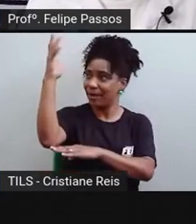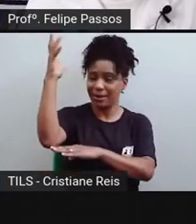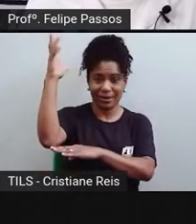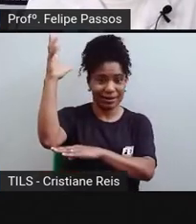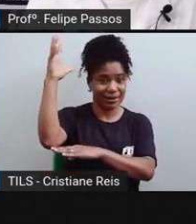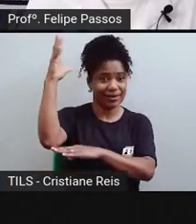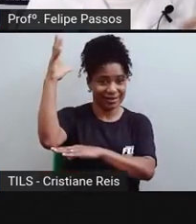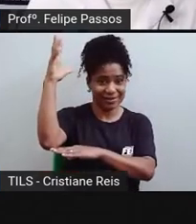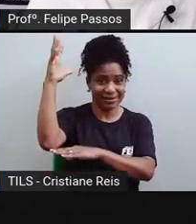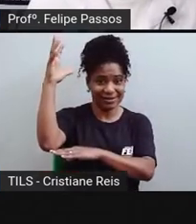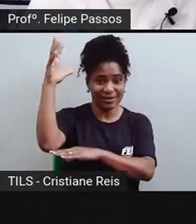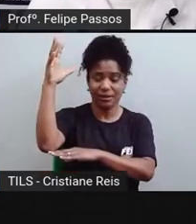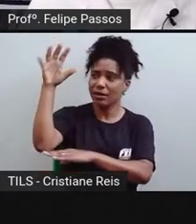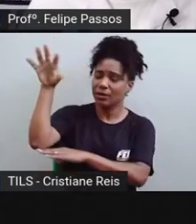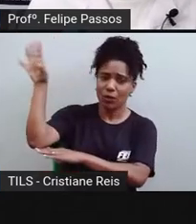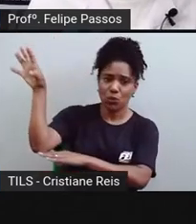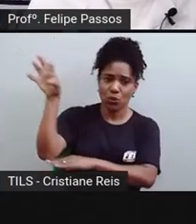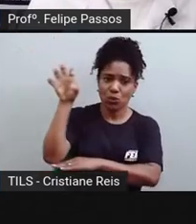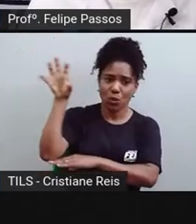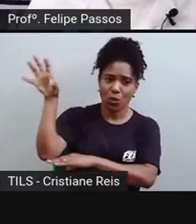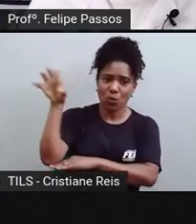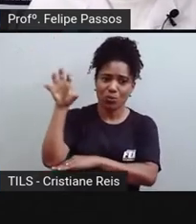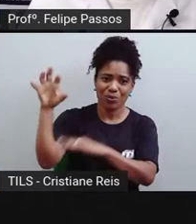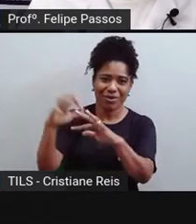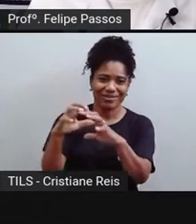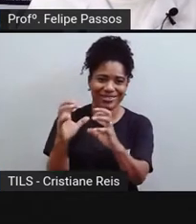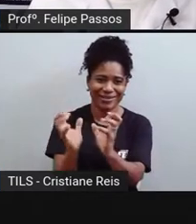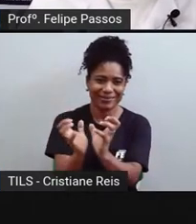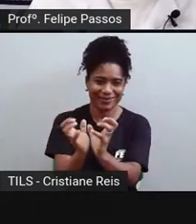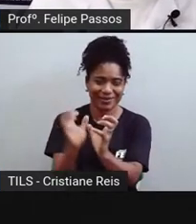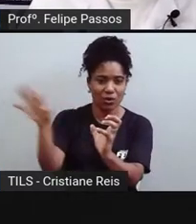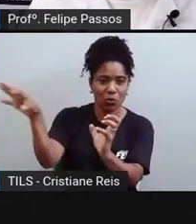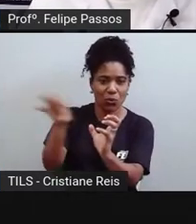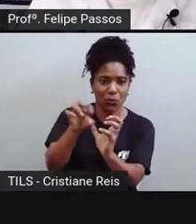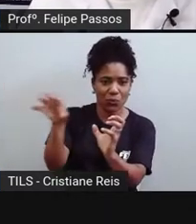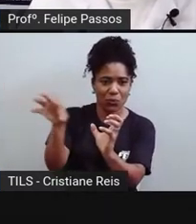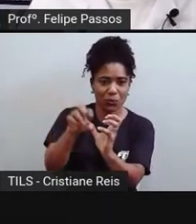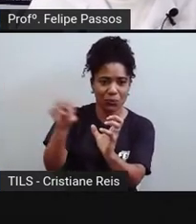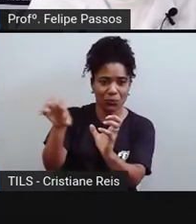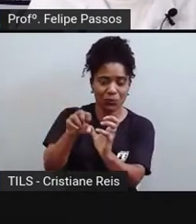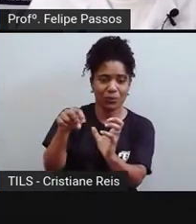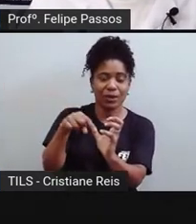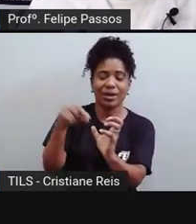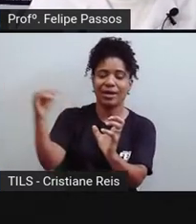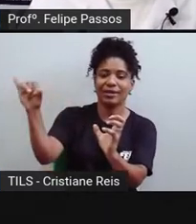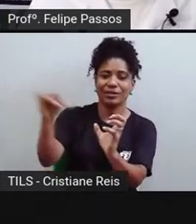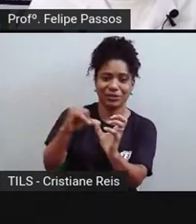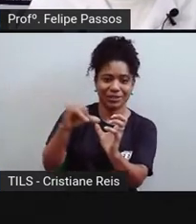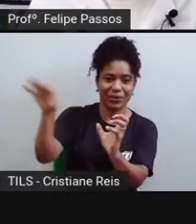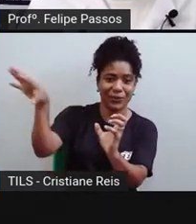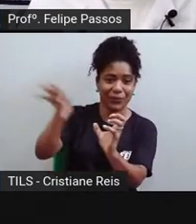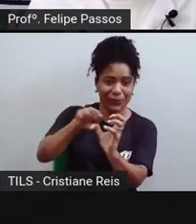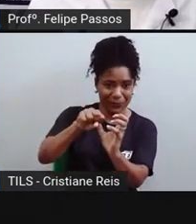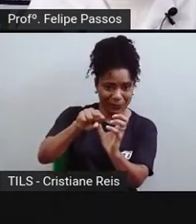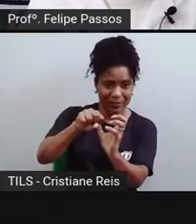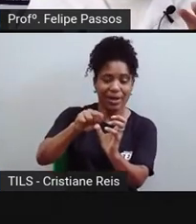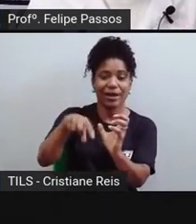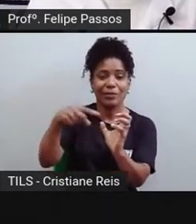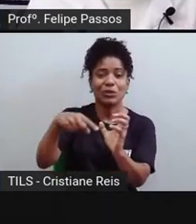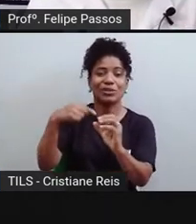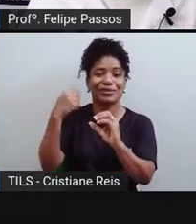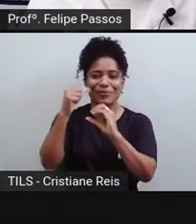e ela transforma essa energia em alimento, em açúcares, certo? Nos chamados carboidratos.